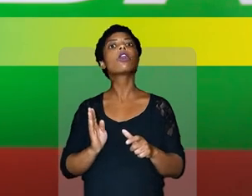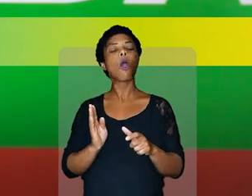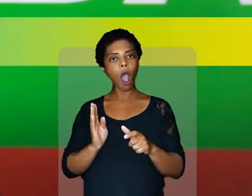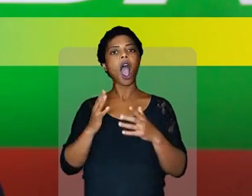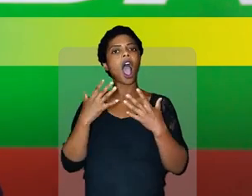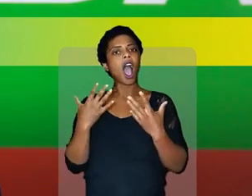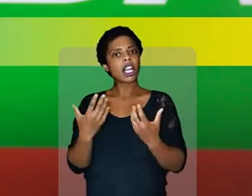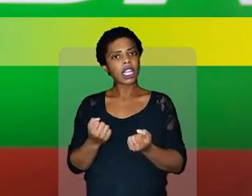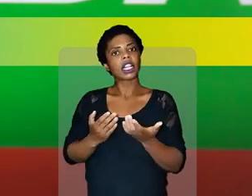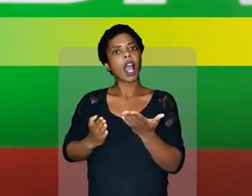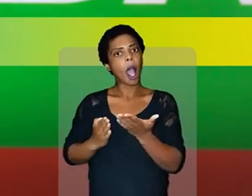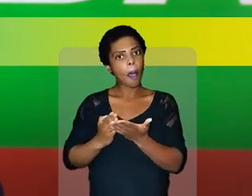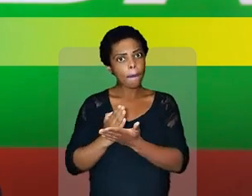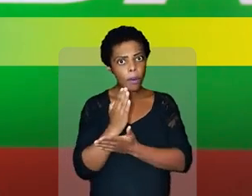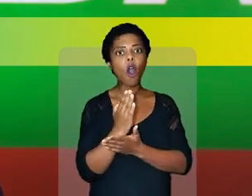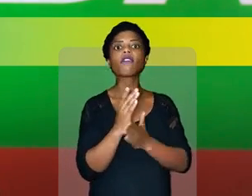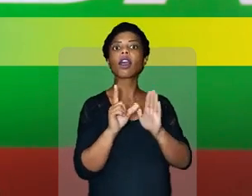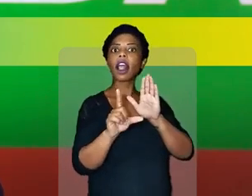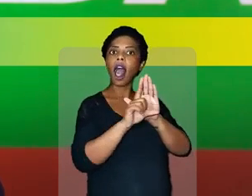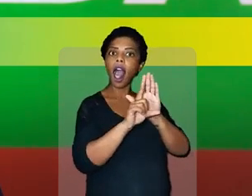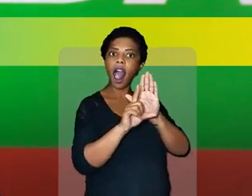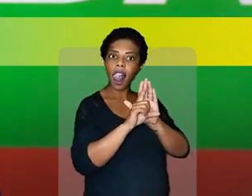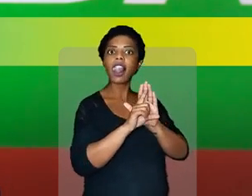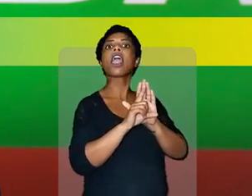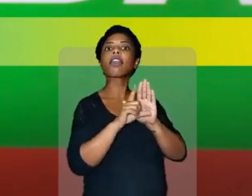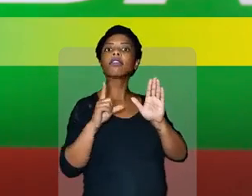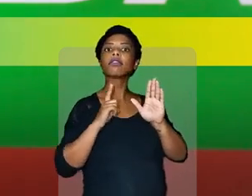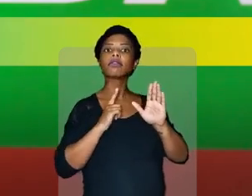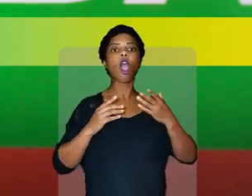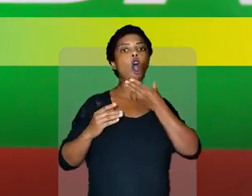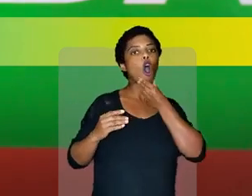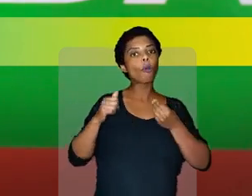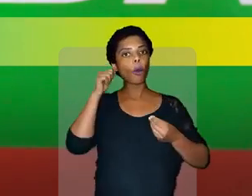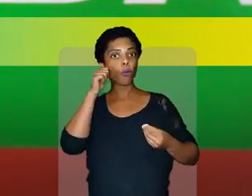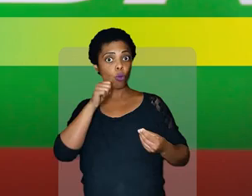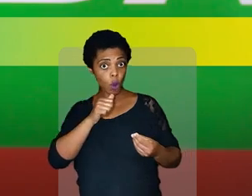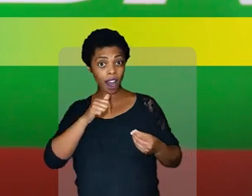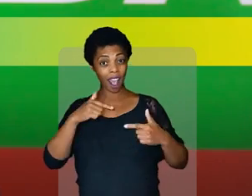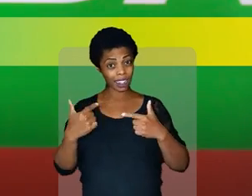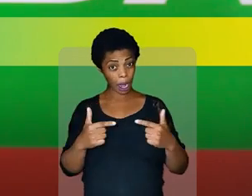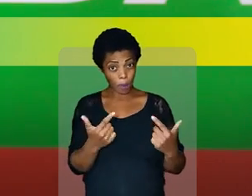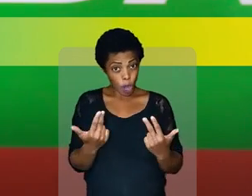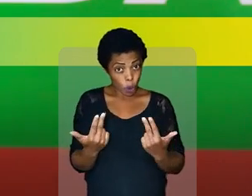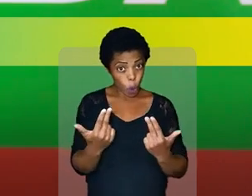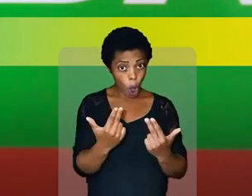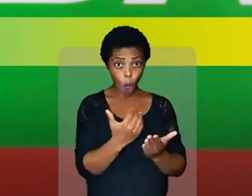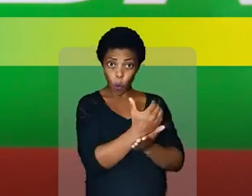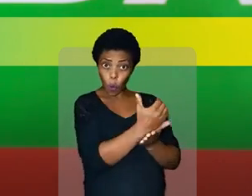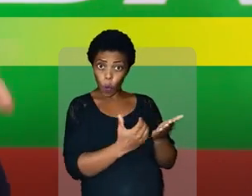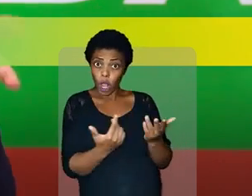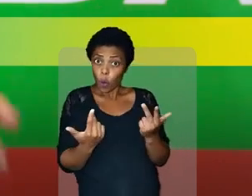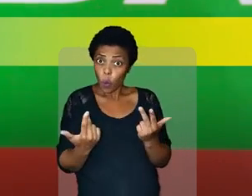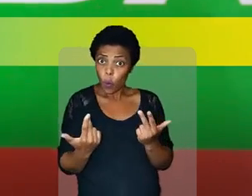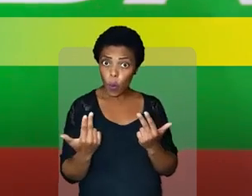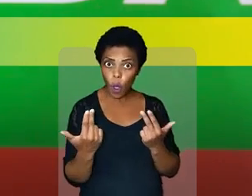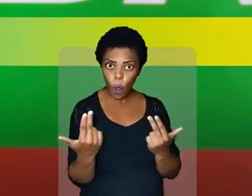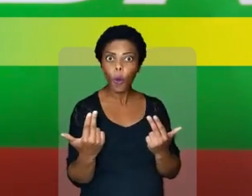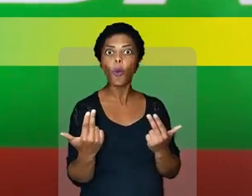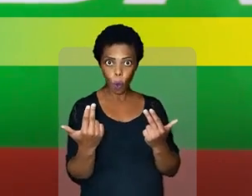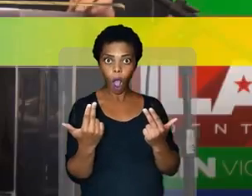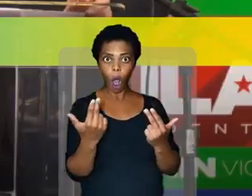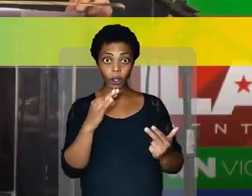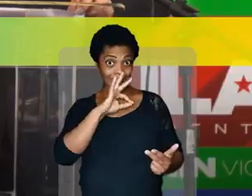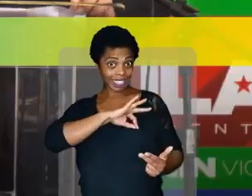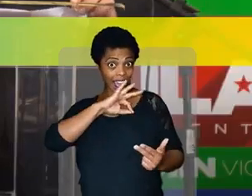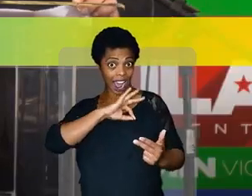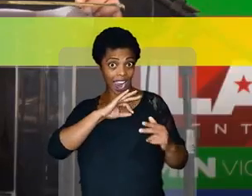aceita aprovar e sancionar uma lei que guale homens e mulheres que exercem as mesmas funções, tendo o mesmo